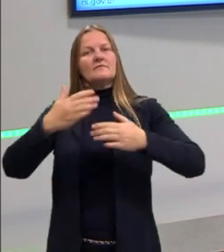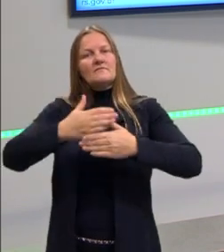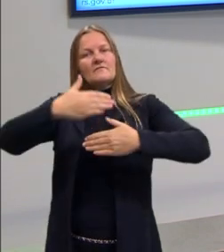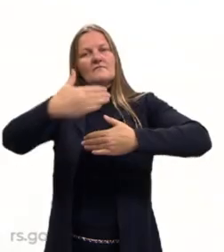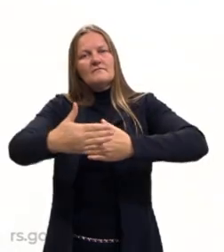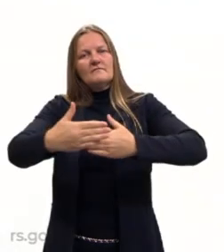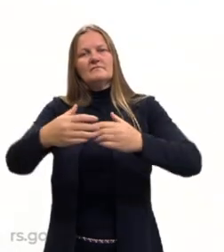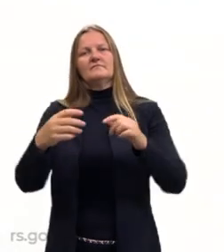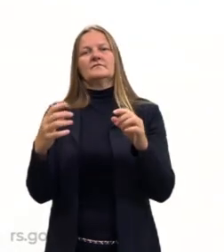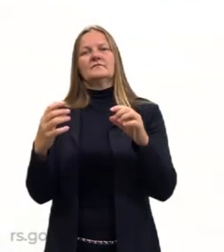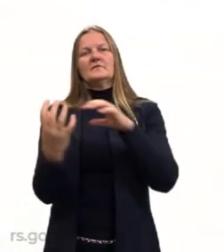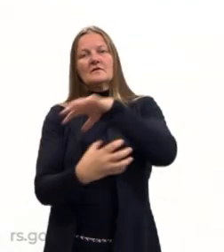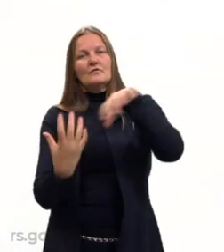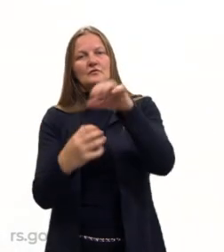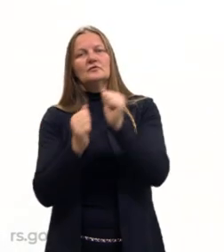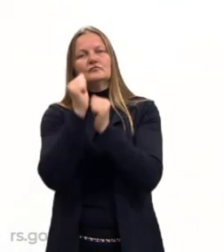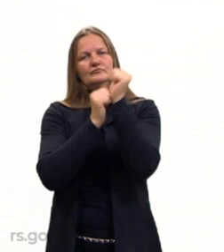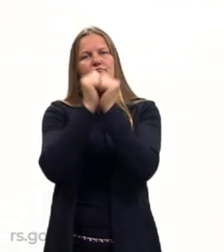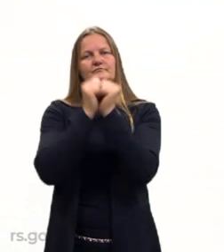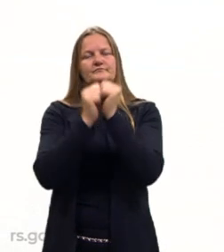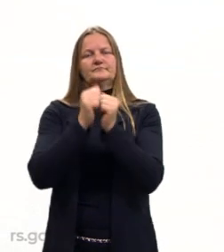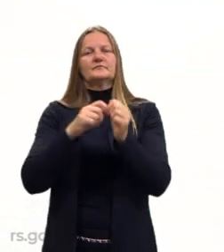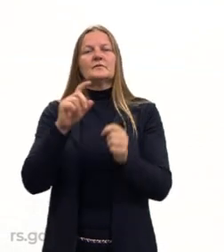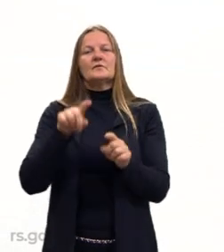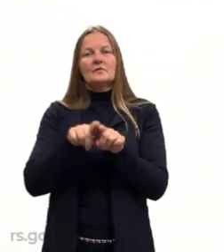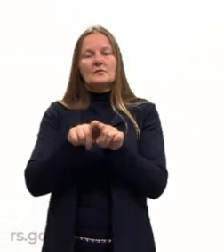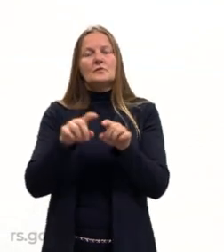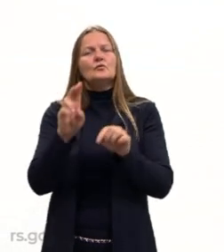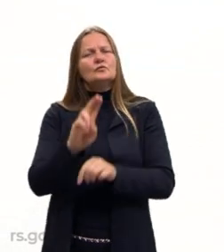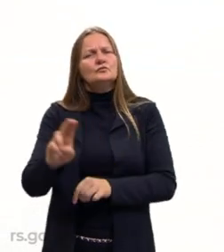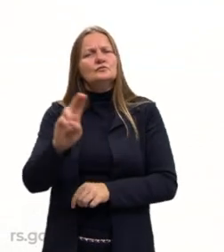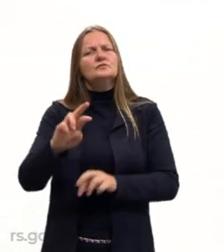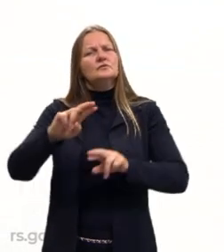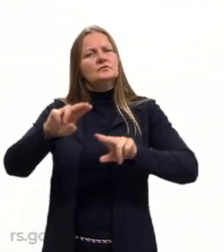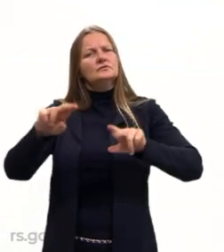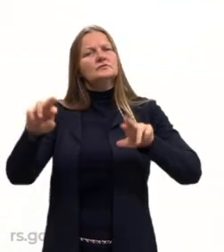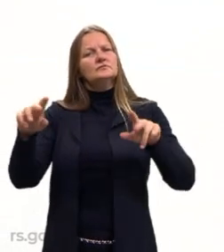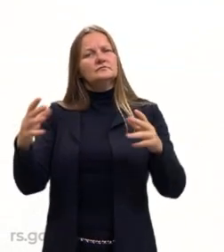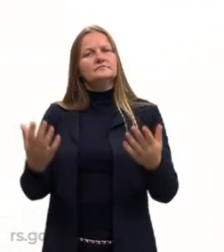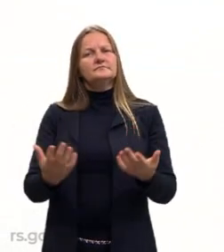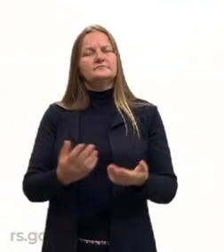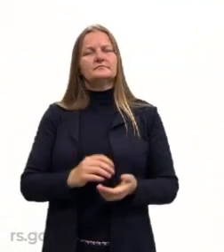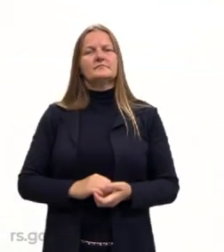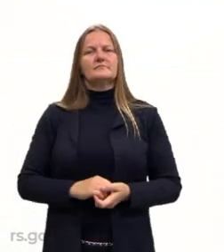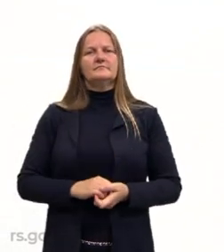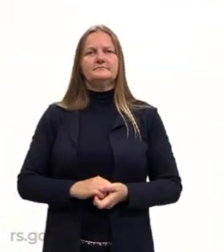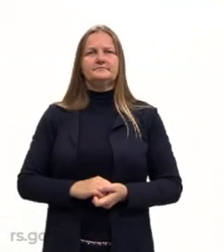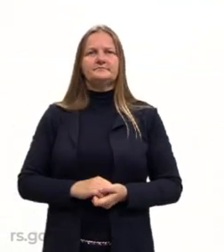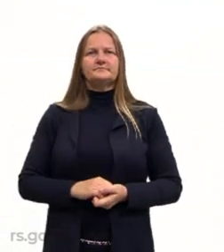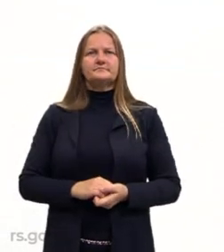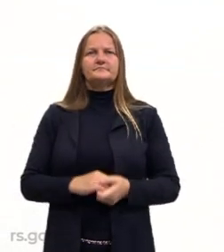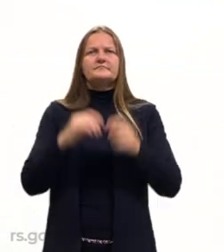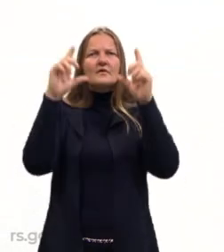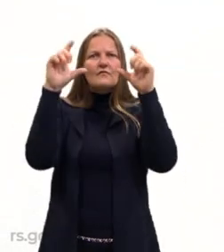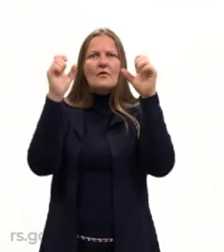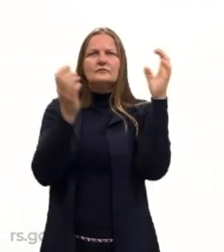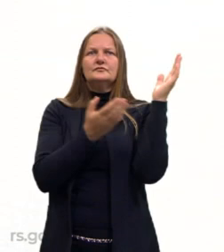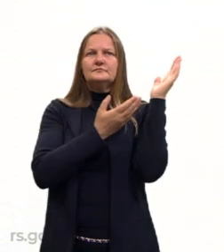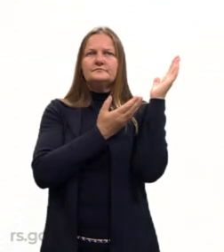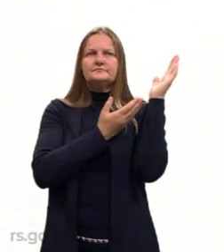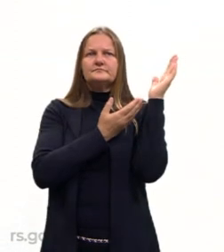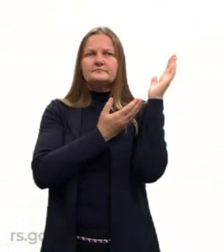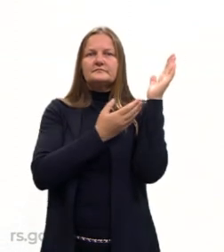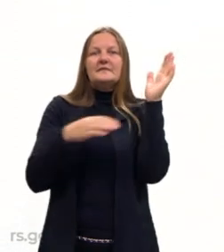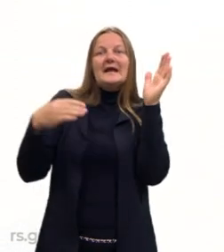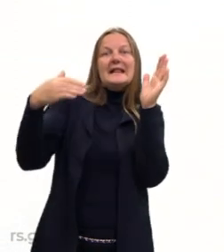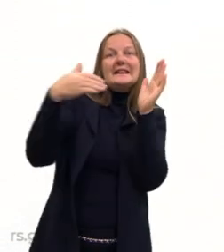né? Desculpa, da revolução industrial, e aí, então, tu utiliza outros meios aí, tá, gurizada? Então, olha ali, vai até a segunda guerra mundial.